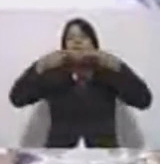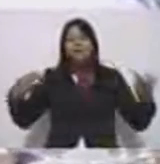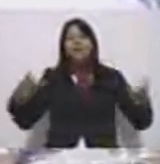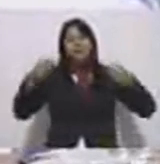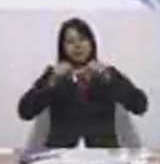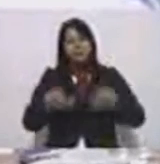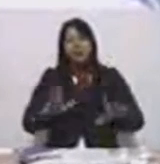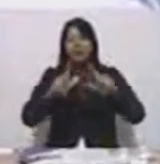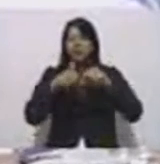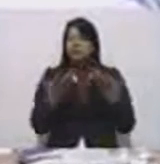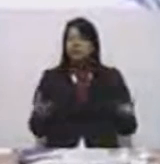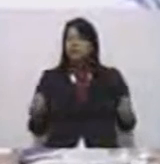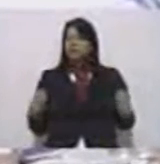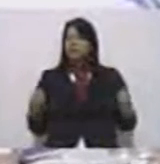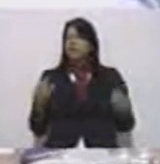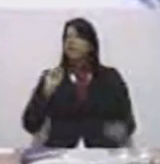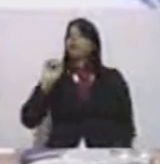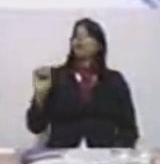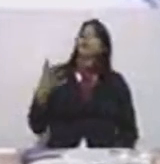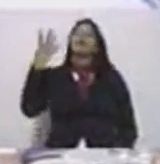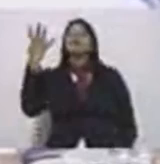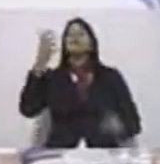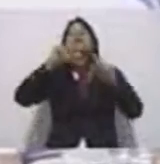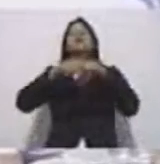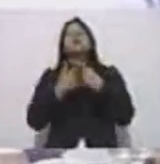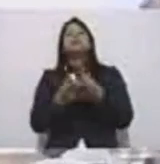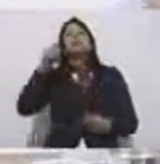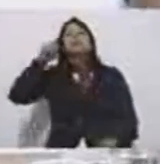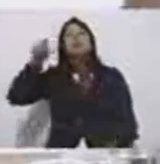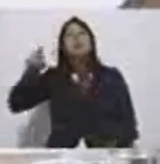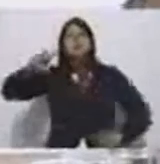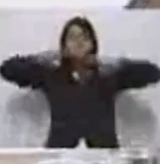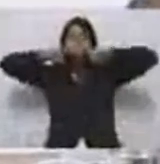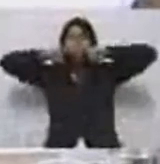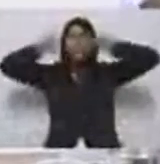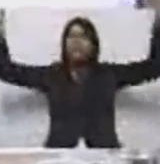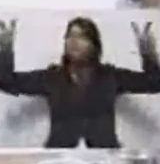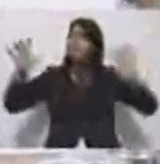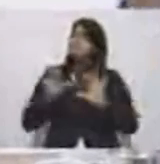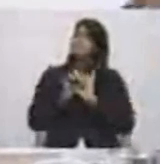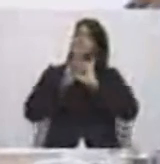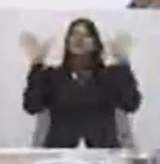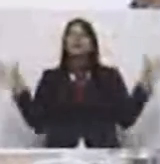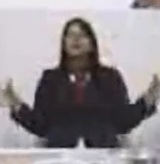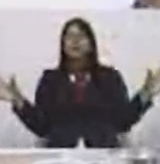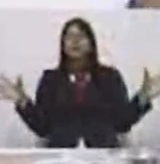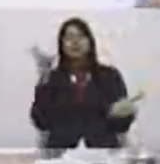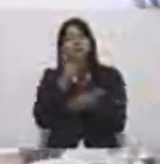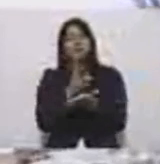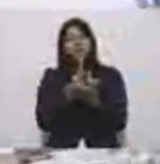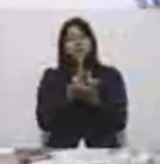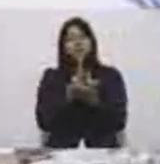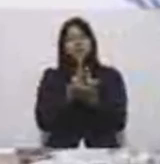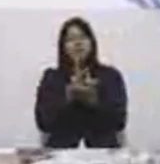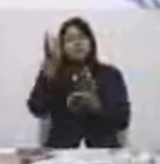a tendência é que isso não aconteça. Então, compete a ela, dá um grito de liberdade, de independência, para que